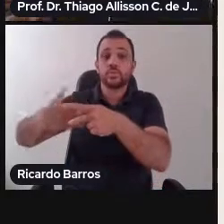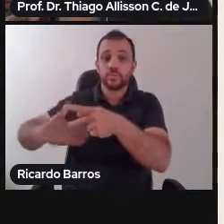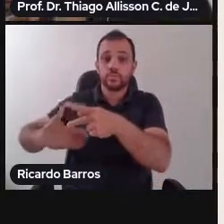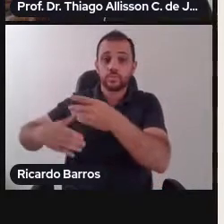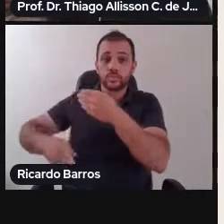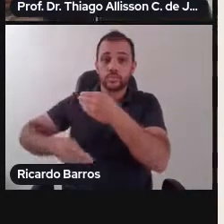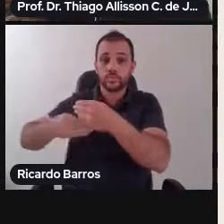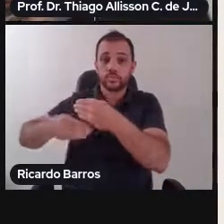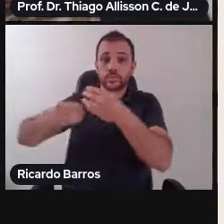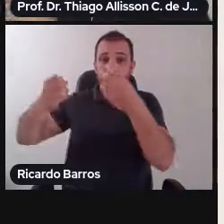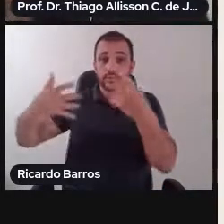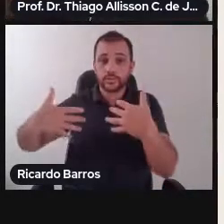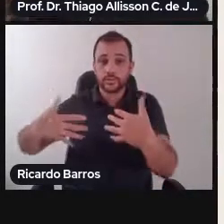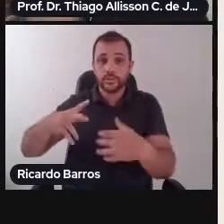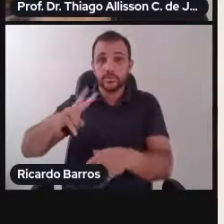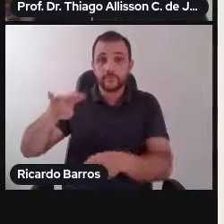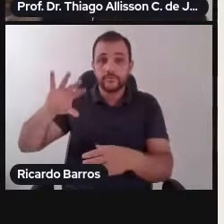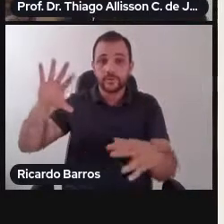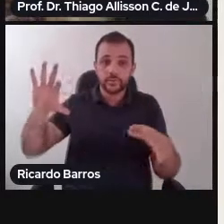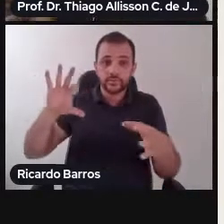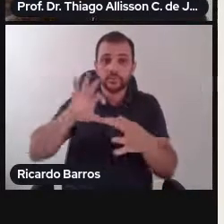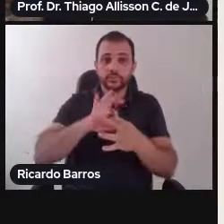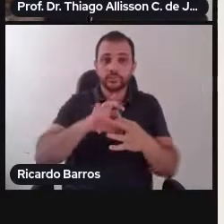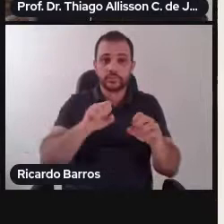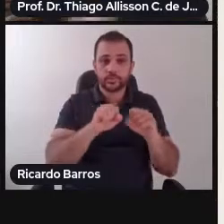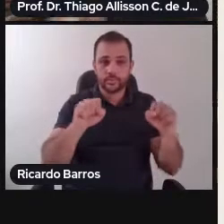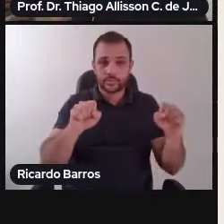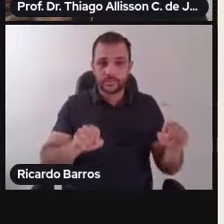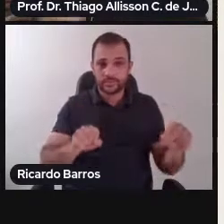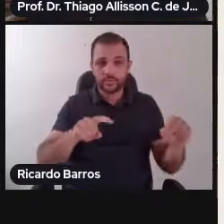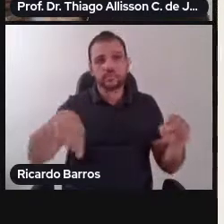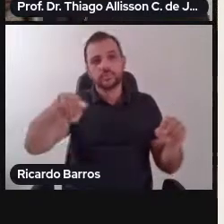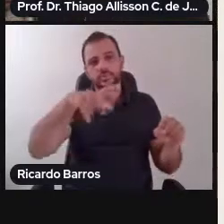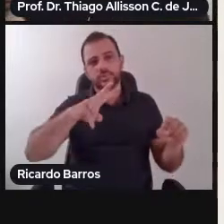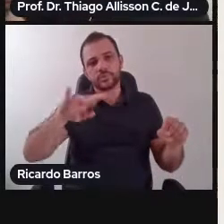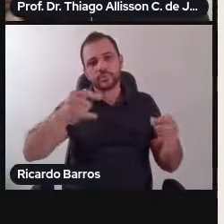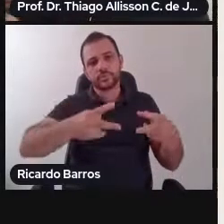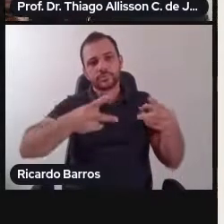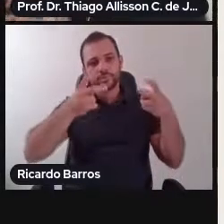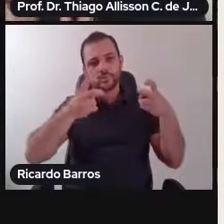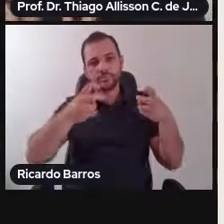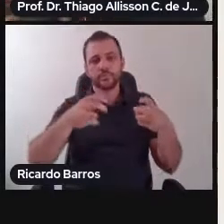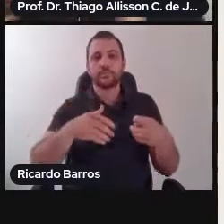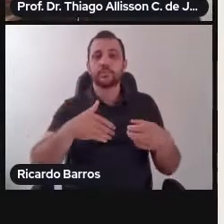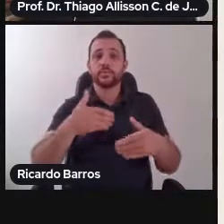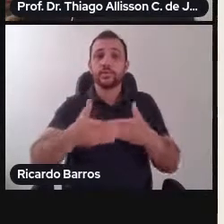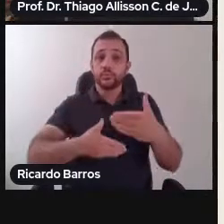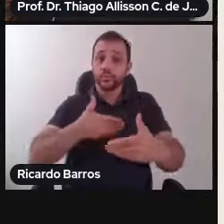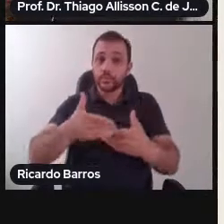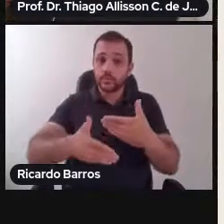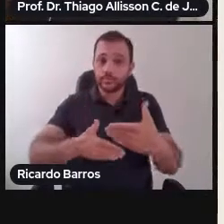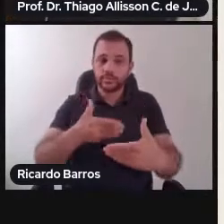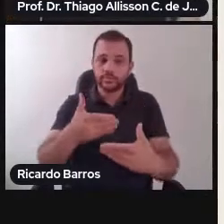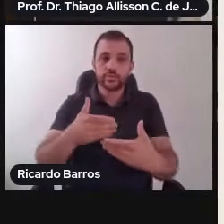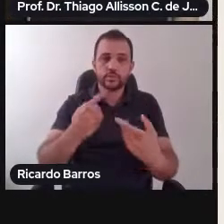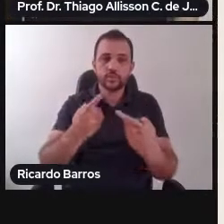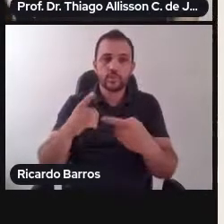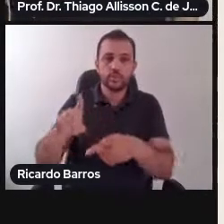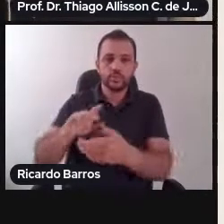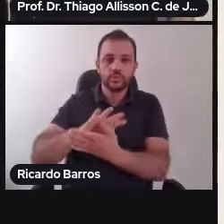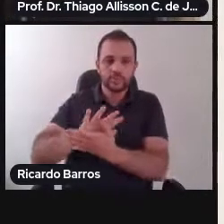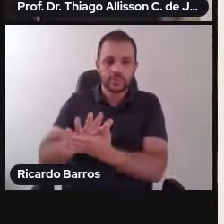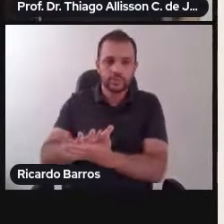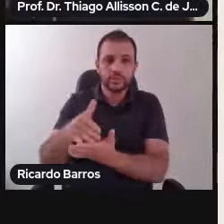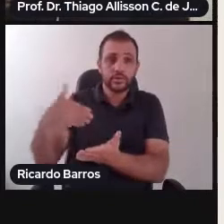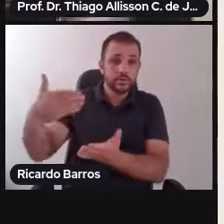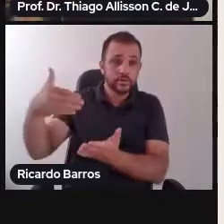e vocês vão então perceber que o movimento antidiscriminatório que vai desembocar na agenda 2030, que daqui a